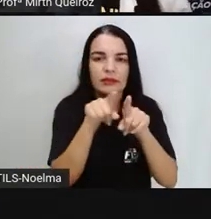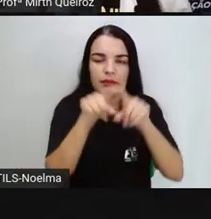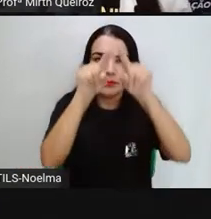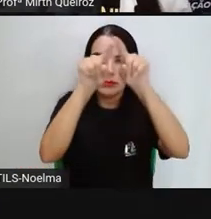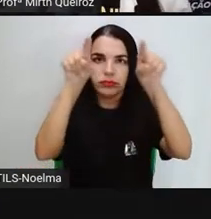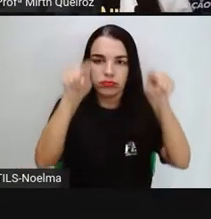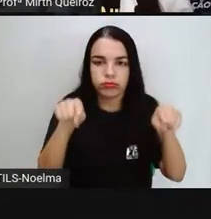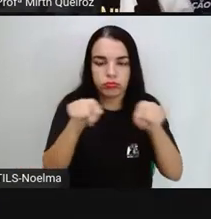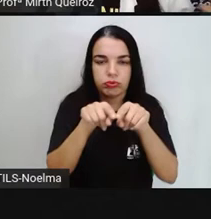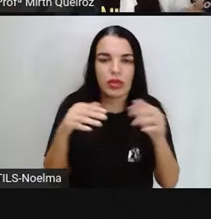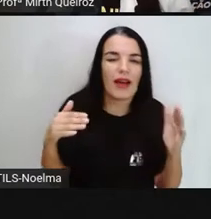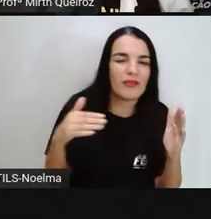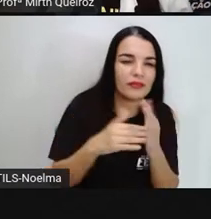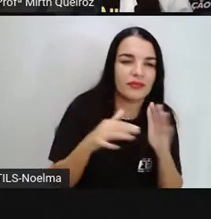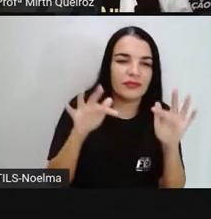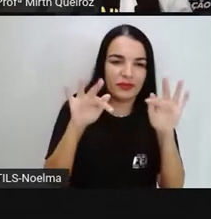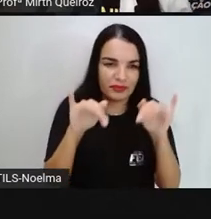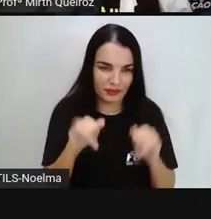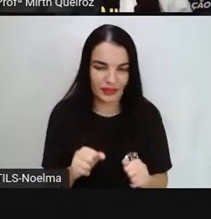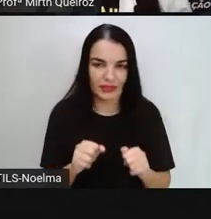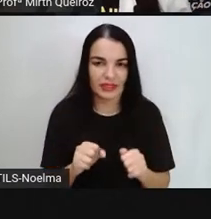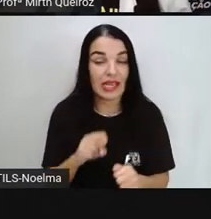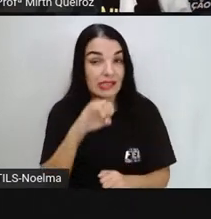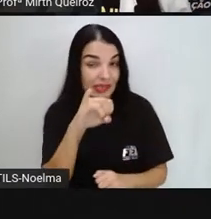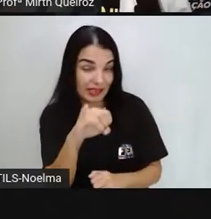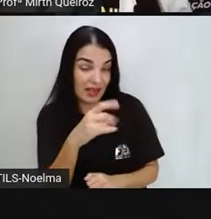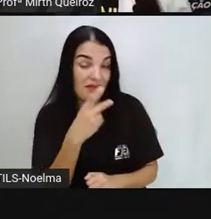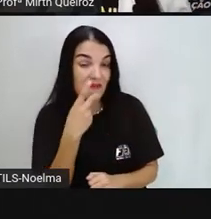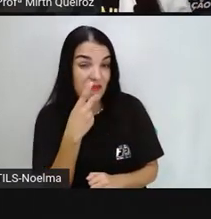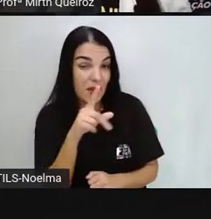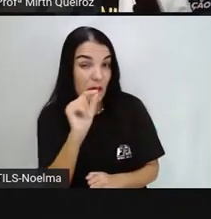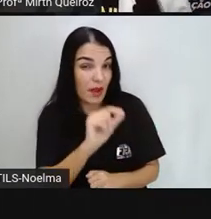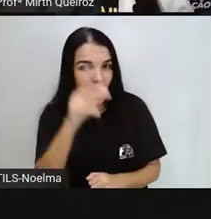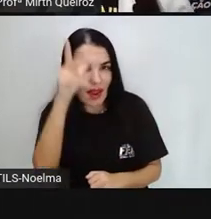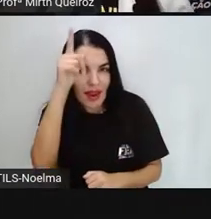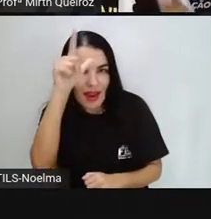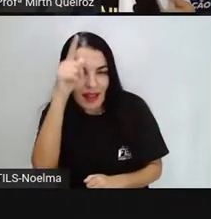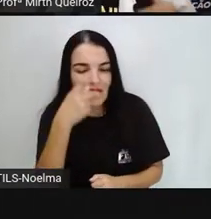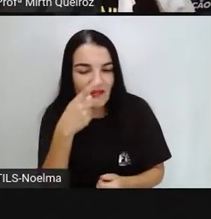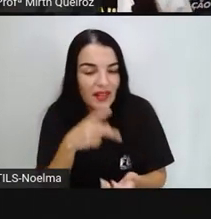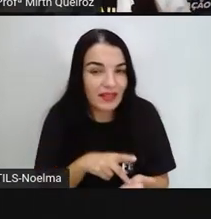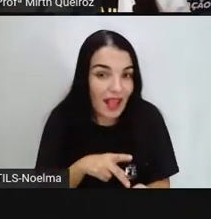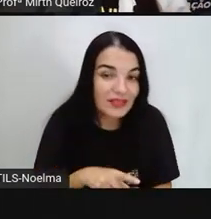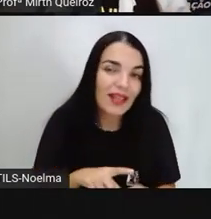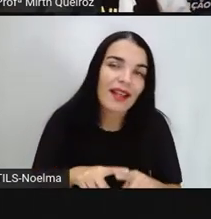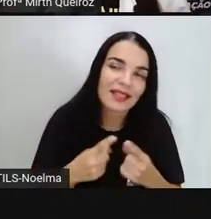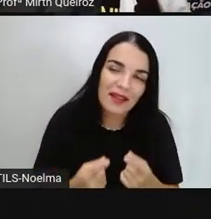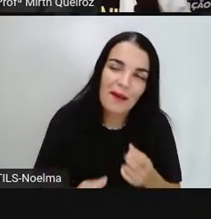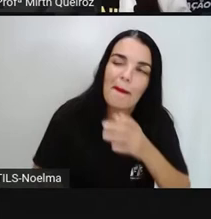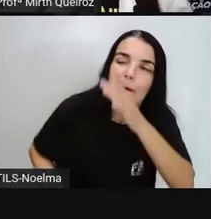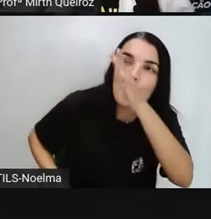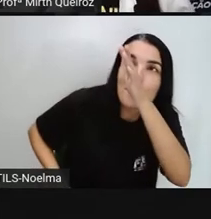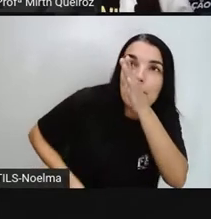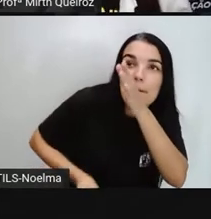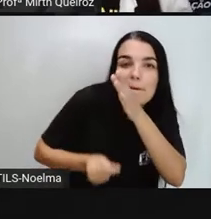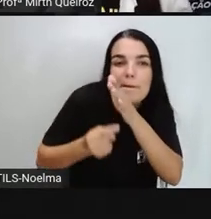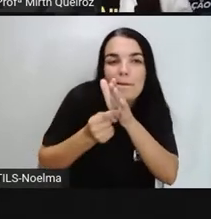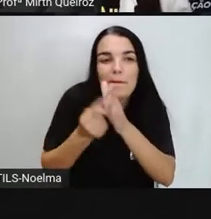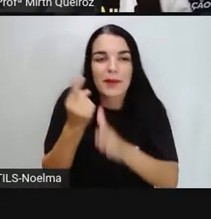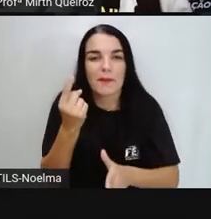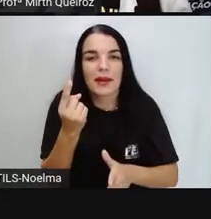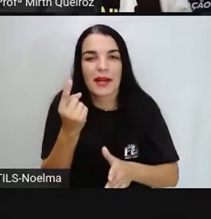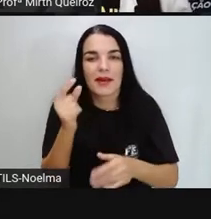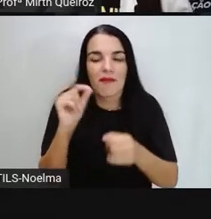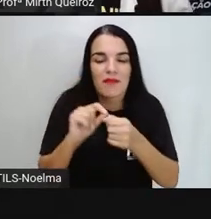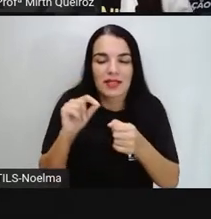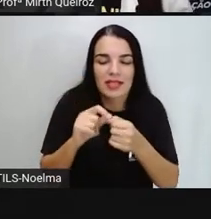quadrado. Então, se essa lenda fosse verídica, a gente diria que quem foi o primeiro a jogar o